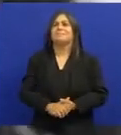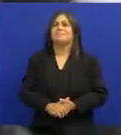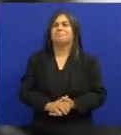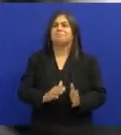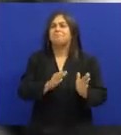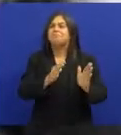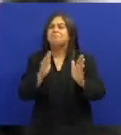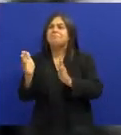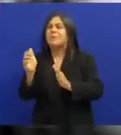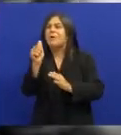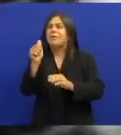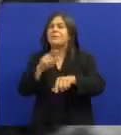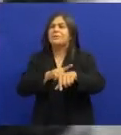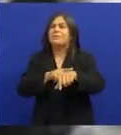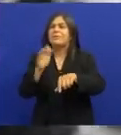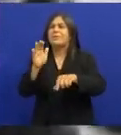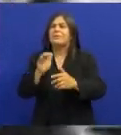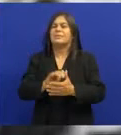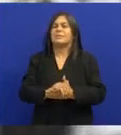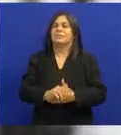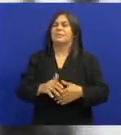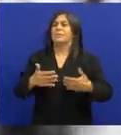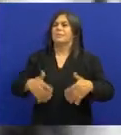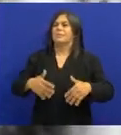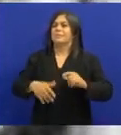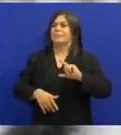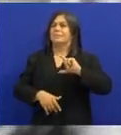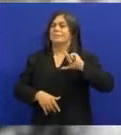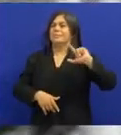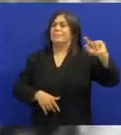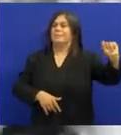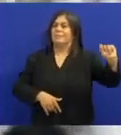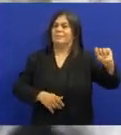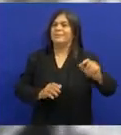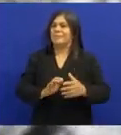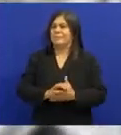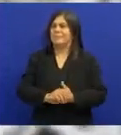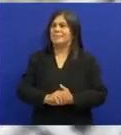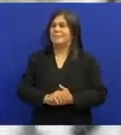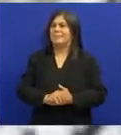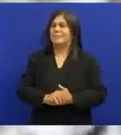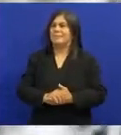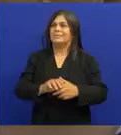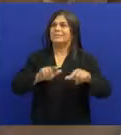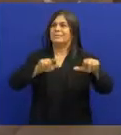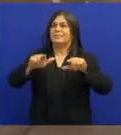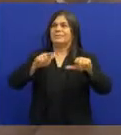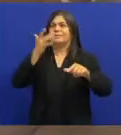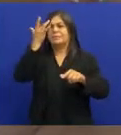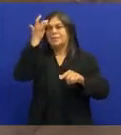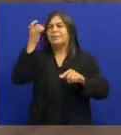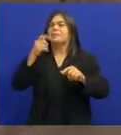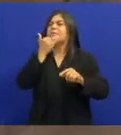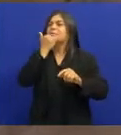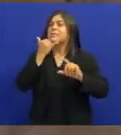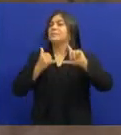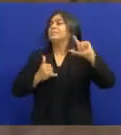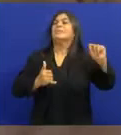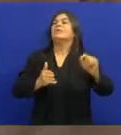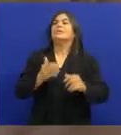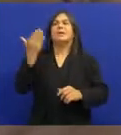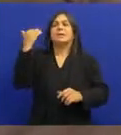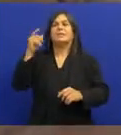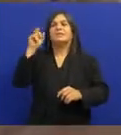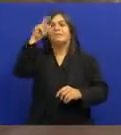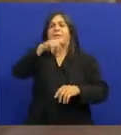Aí quando foi Uma base de umas 11 horas Eu falei Gente, eu tenho que ir embora Porque eu tenho que trabalhar amanhã E